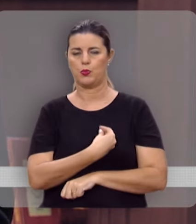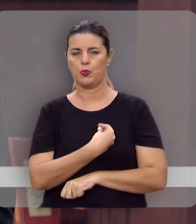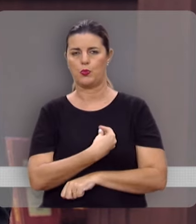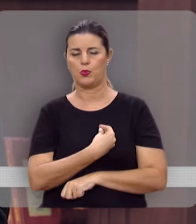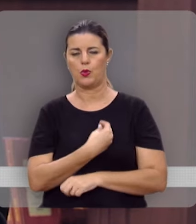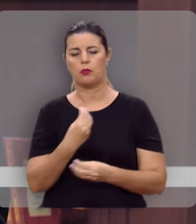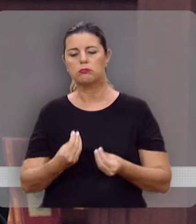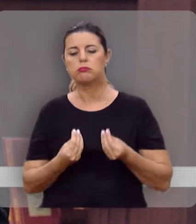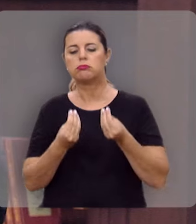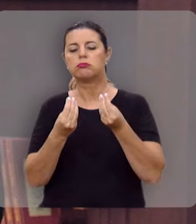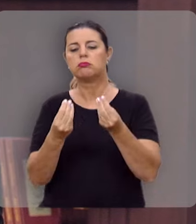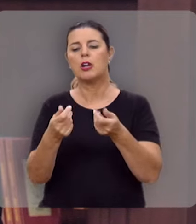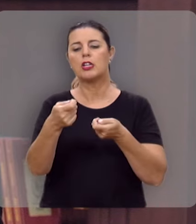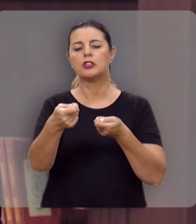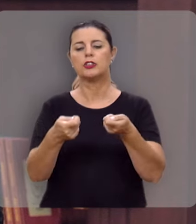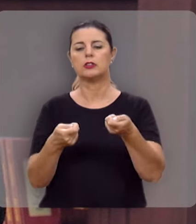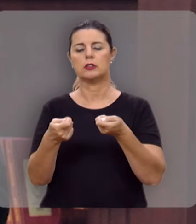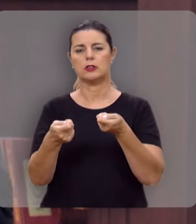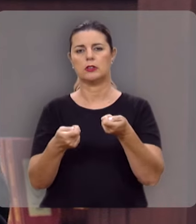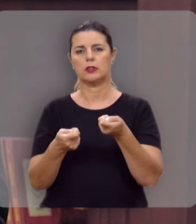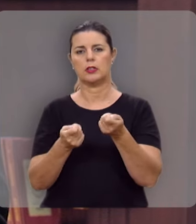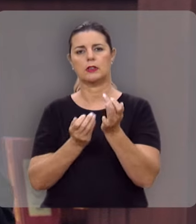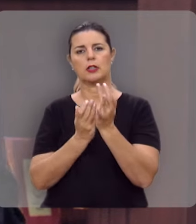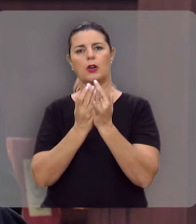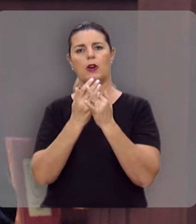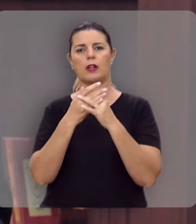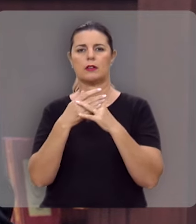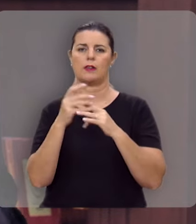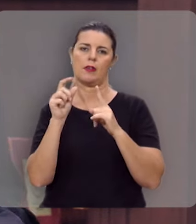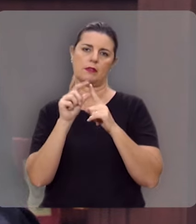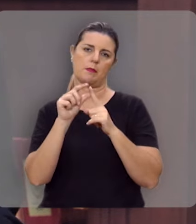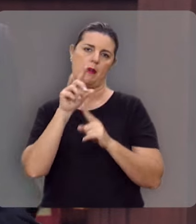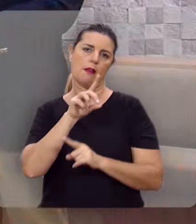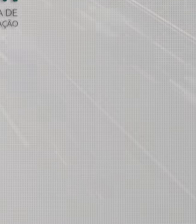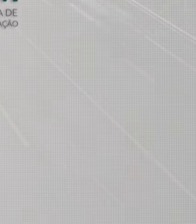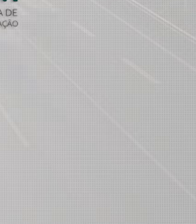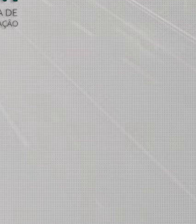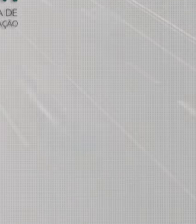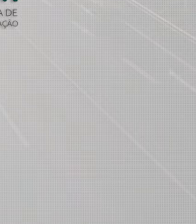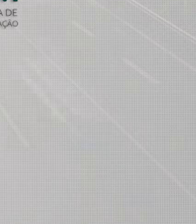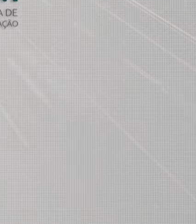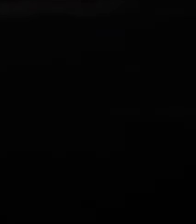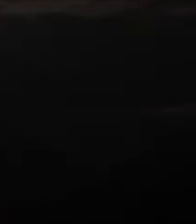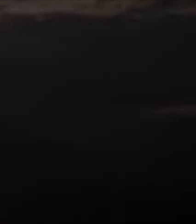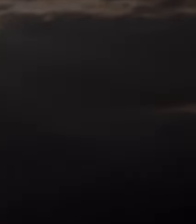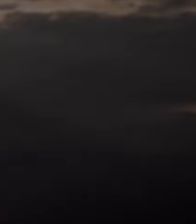vida, trazendo direção por meio da palavra. Afinal de contas...